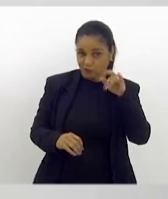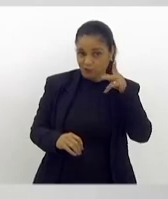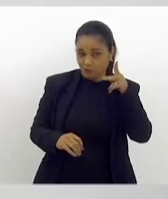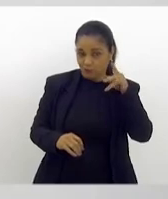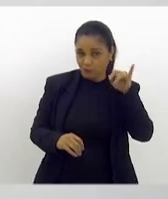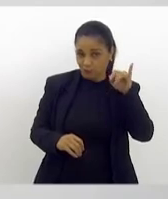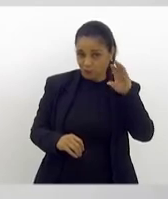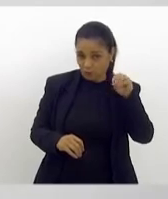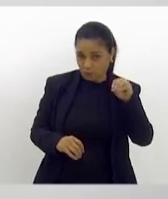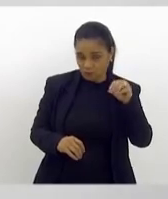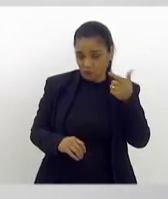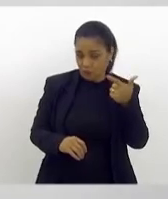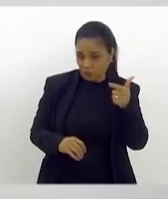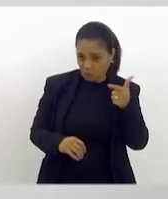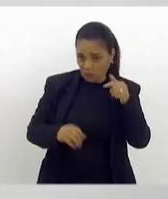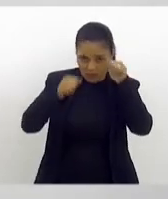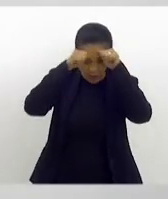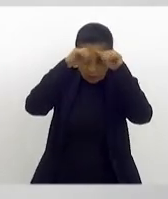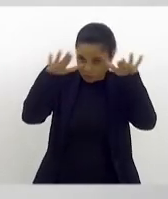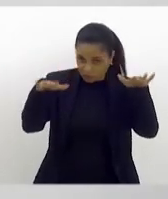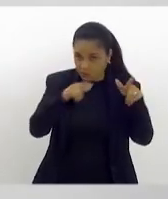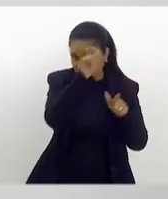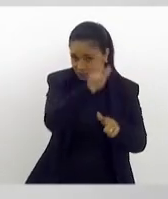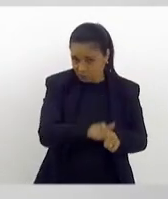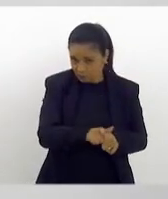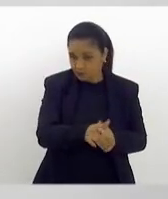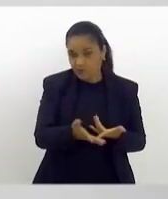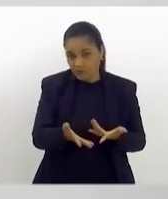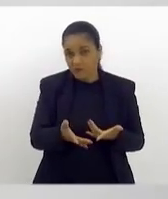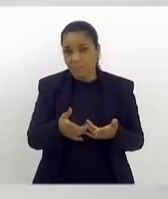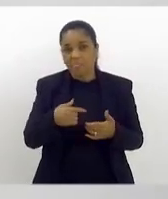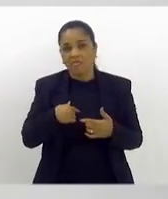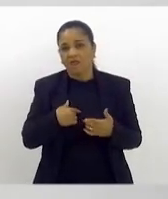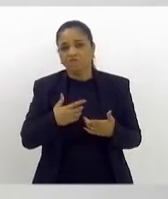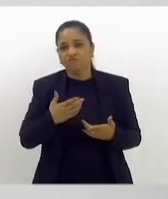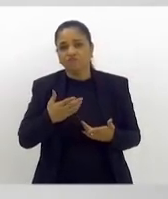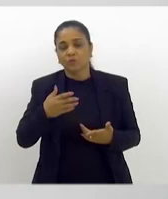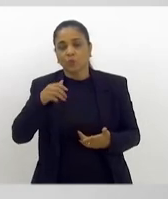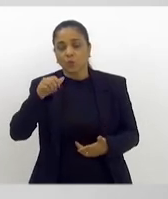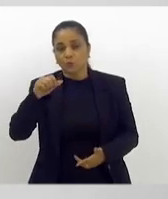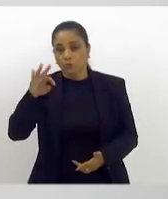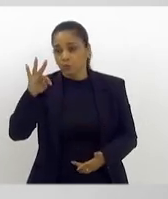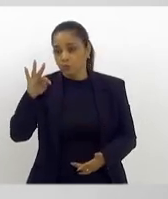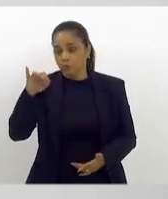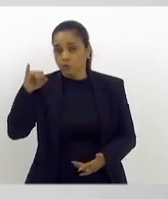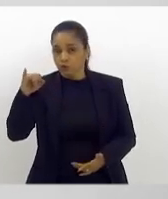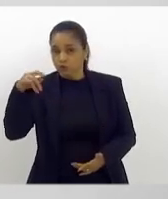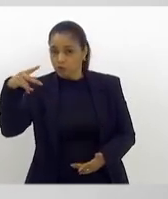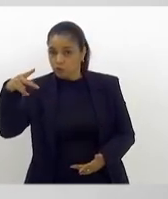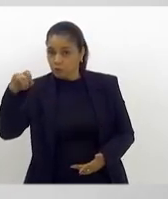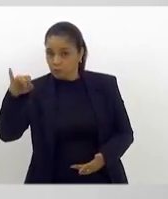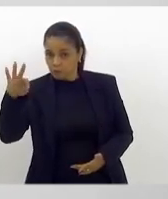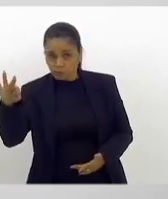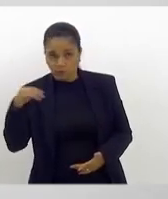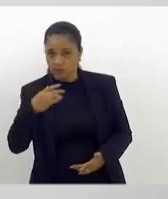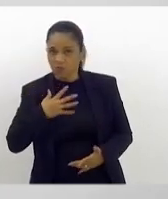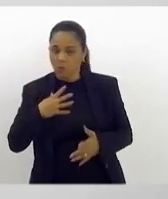para o atípico ele não imitar ou não gostar dessa brincadeira que é comum para uma criança.